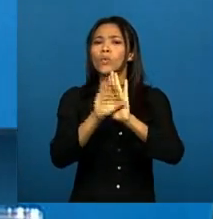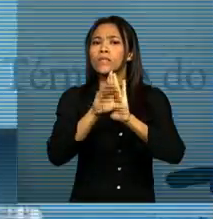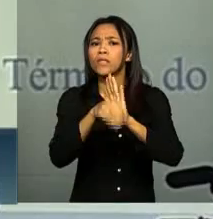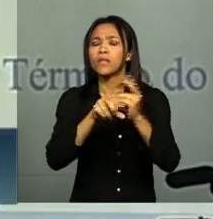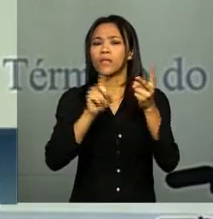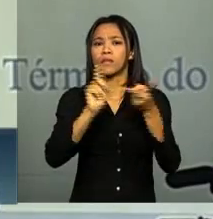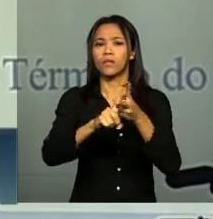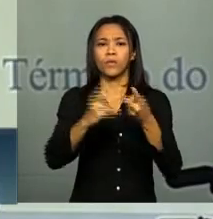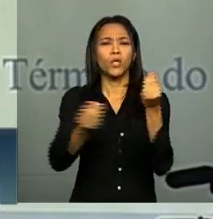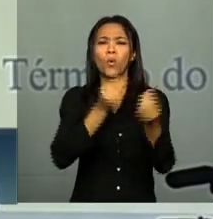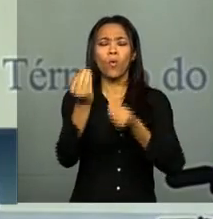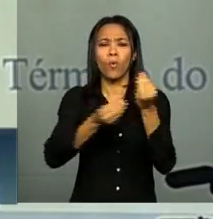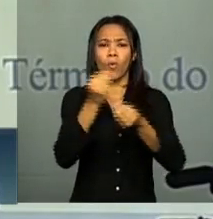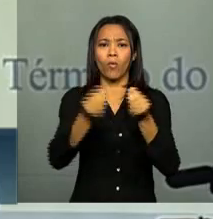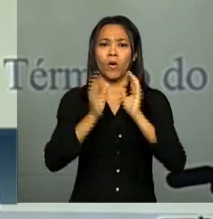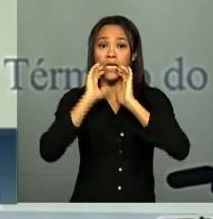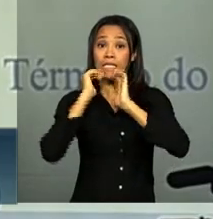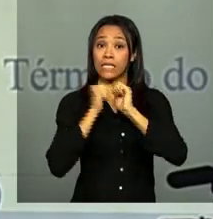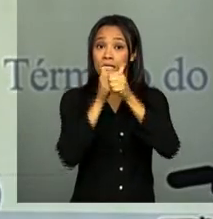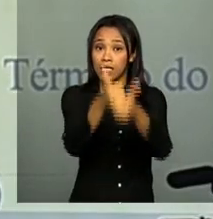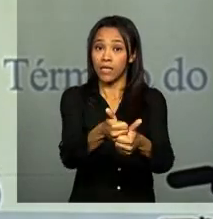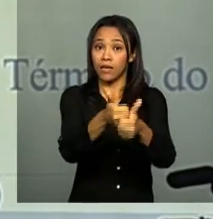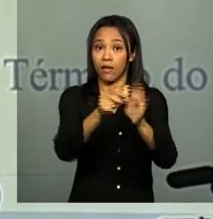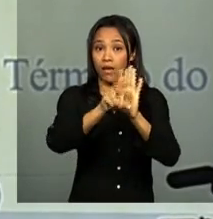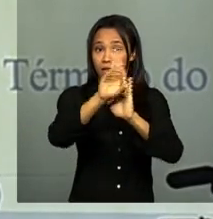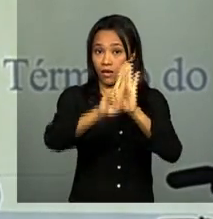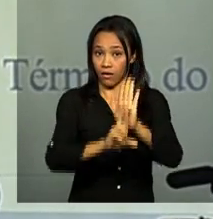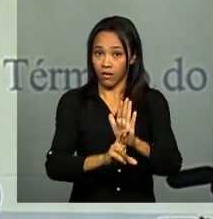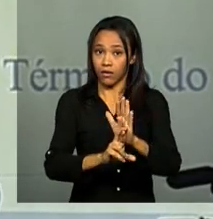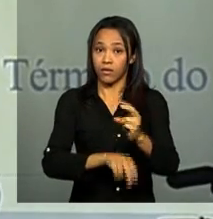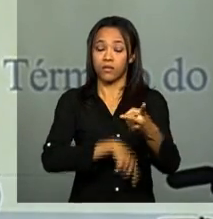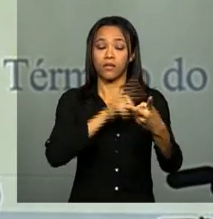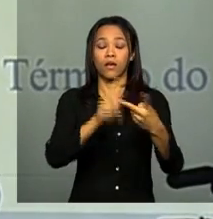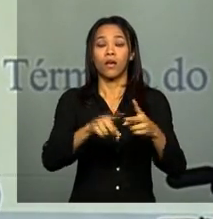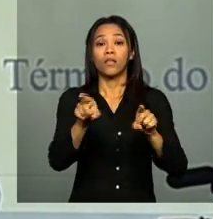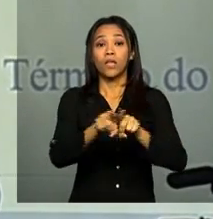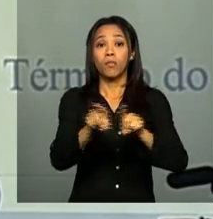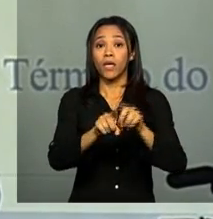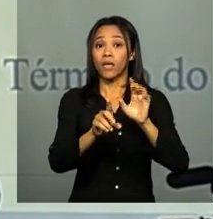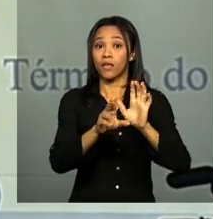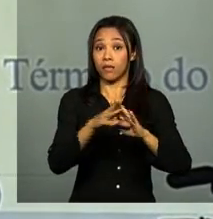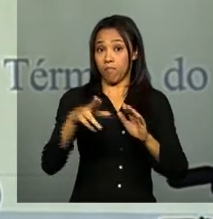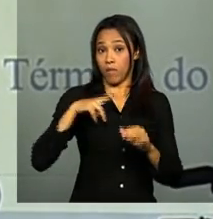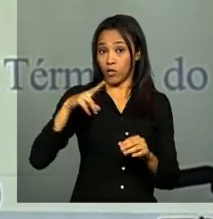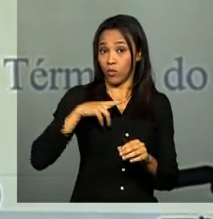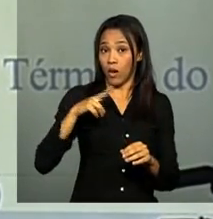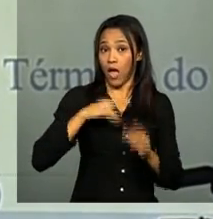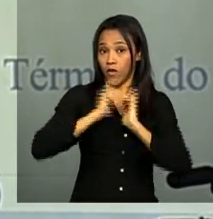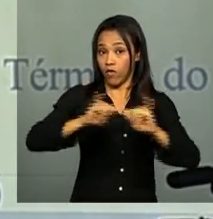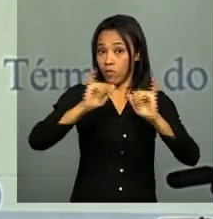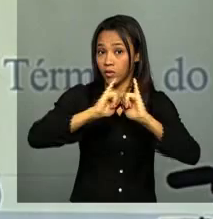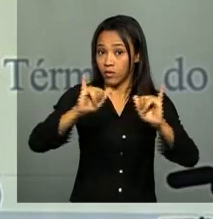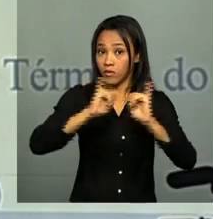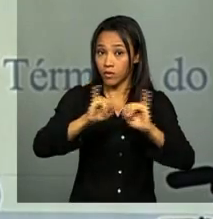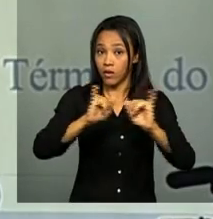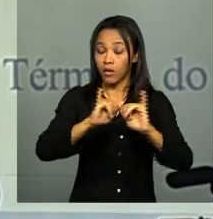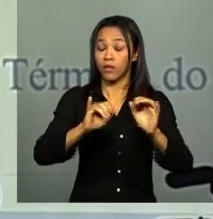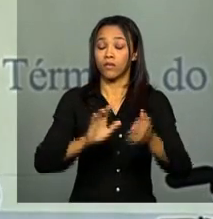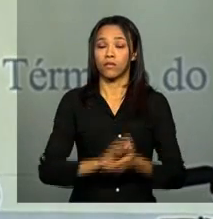aplicação da norma. Os conceitos de dados pessoais, dados anônimos, dados sensíveis.